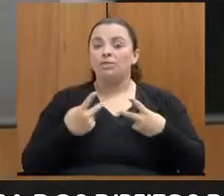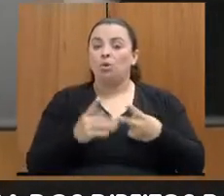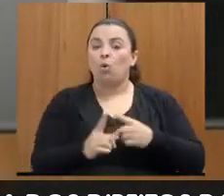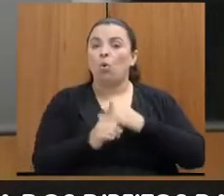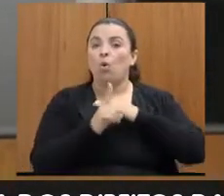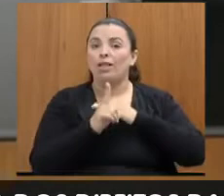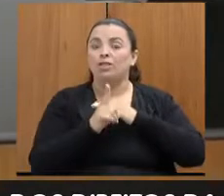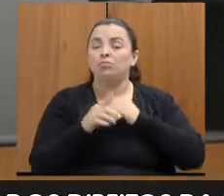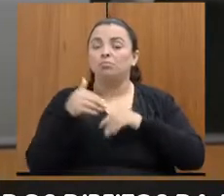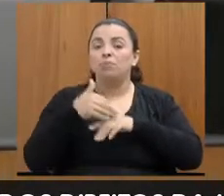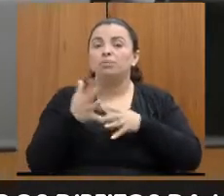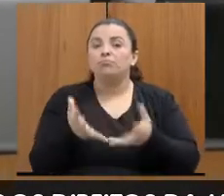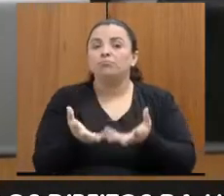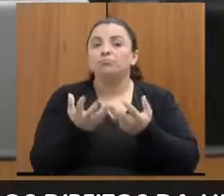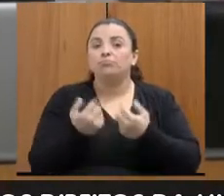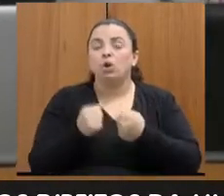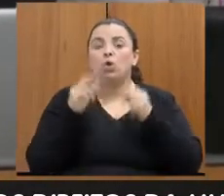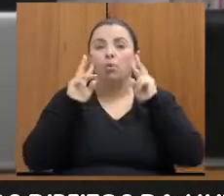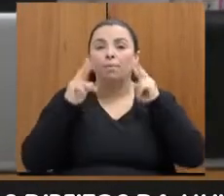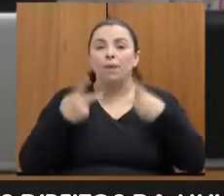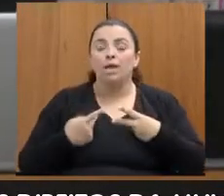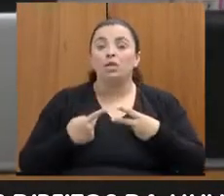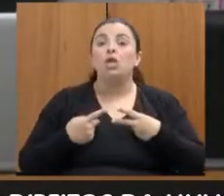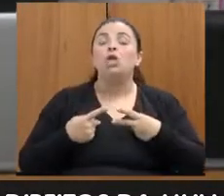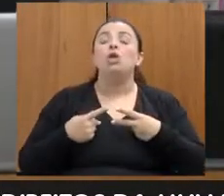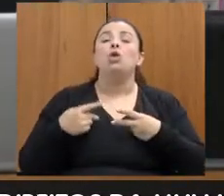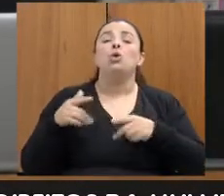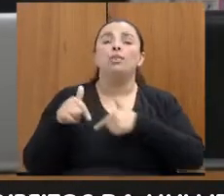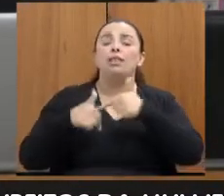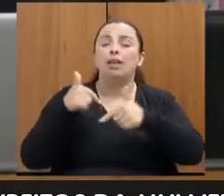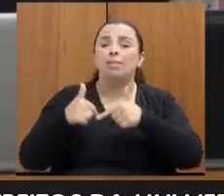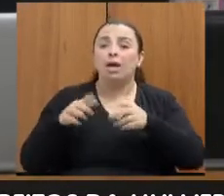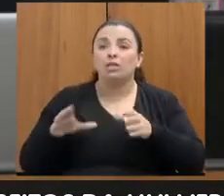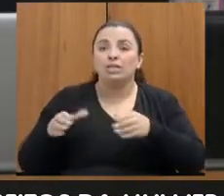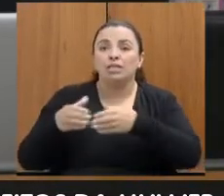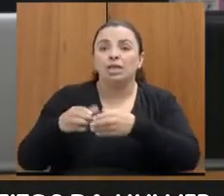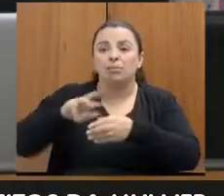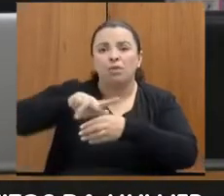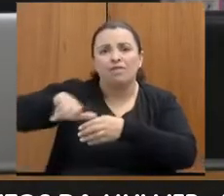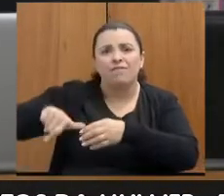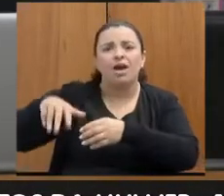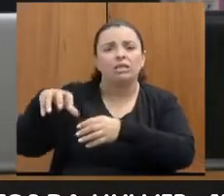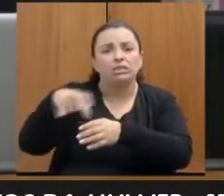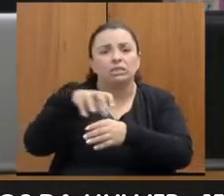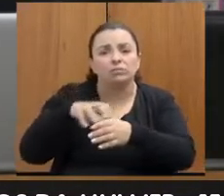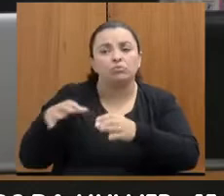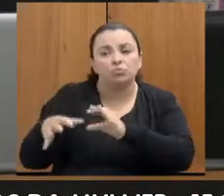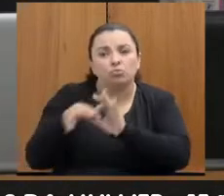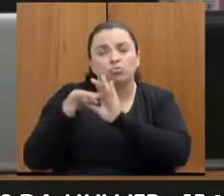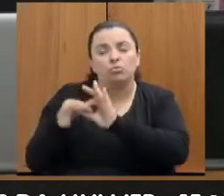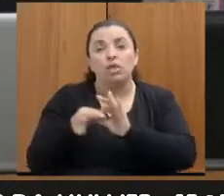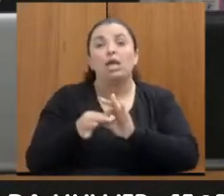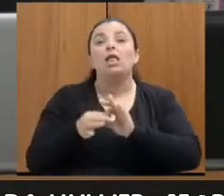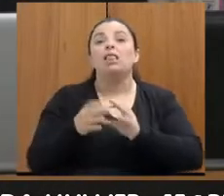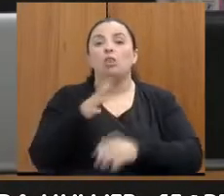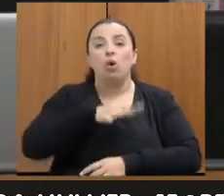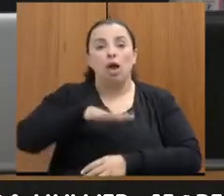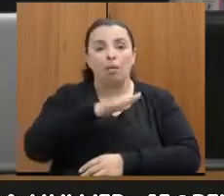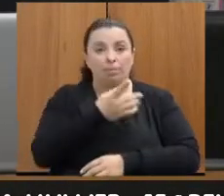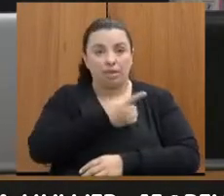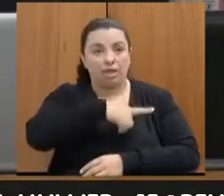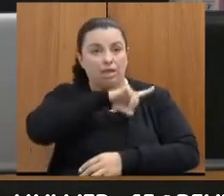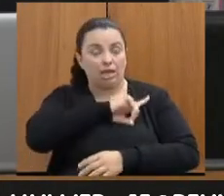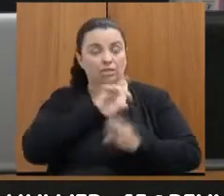trabalho realizado pelas equipes multidisciplinares no âmbito das Delegacias Especializadas de Atendimento às Mulheres, as DEANs,